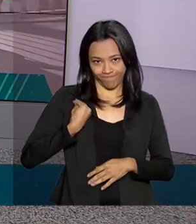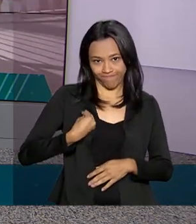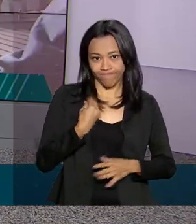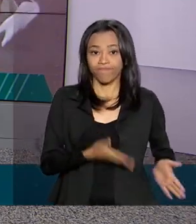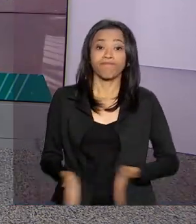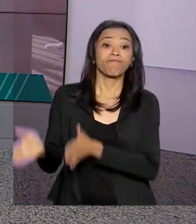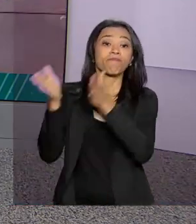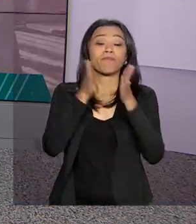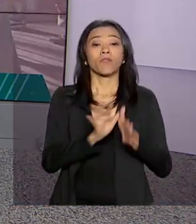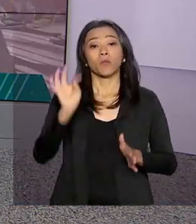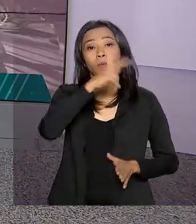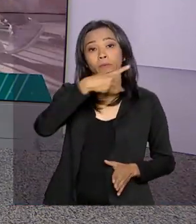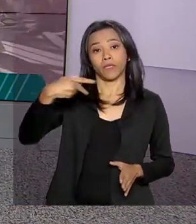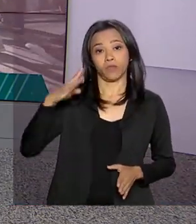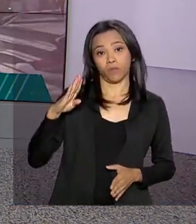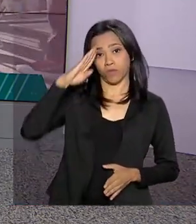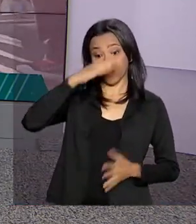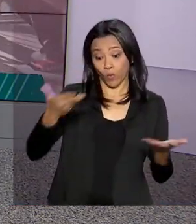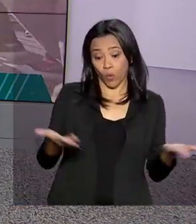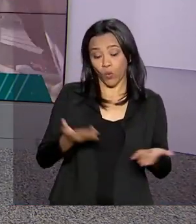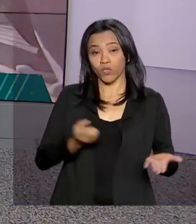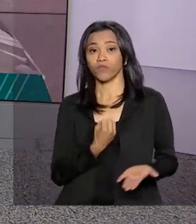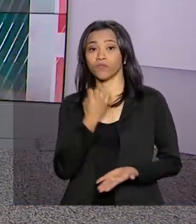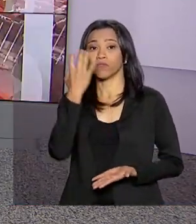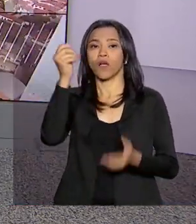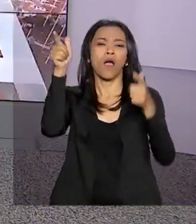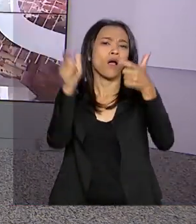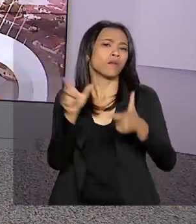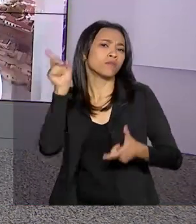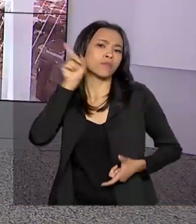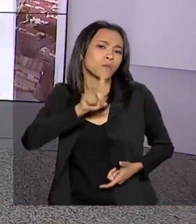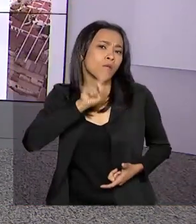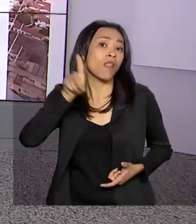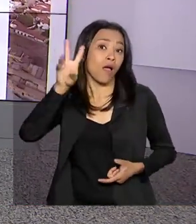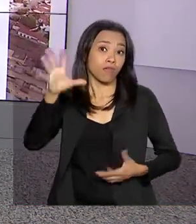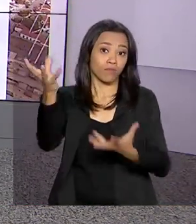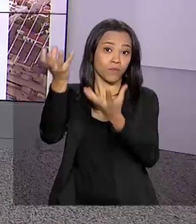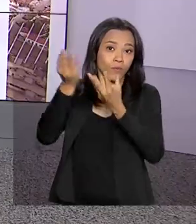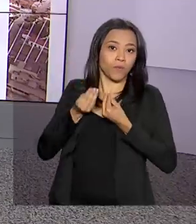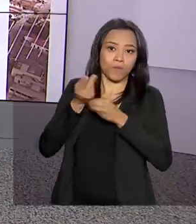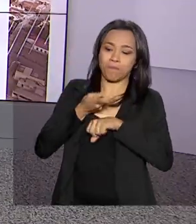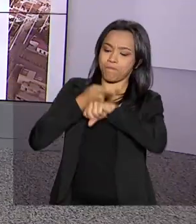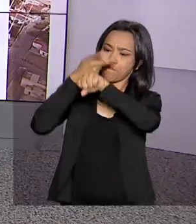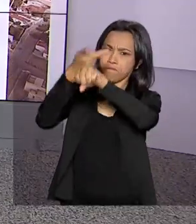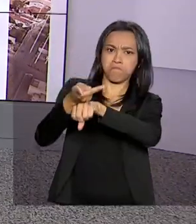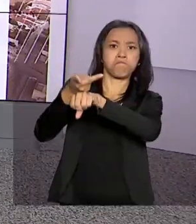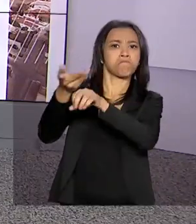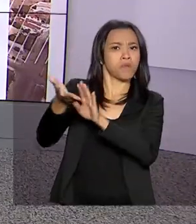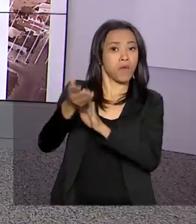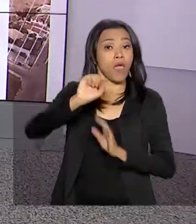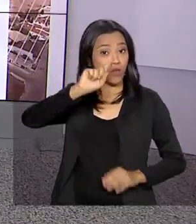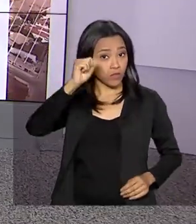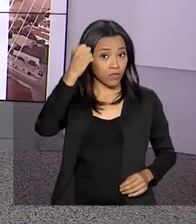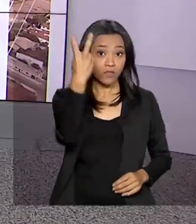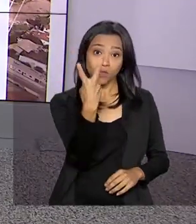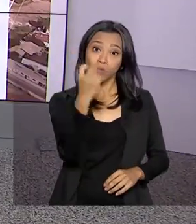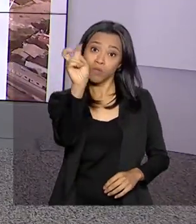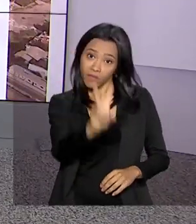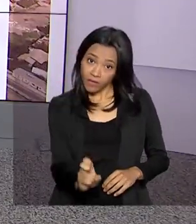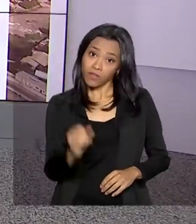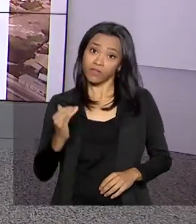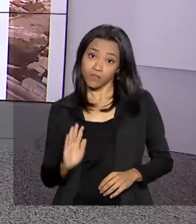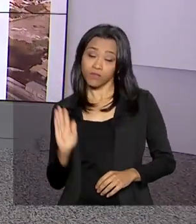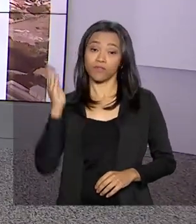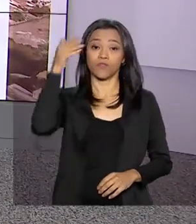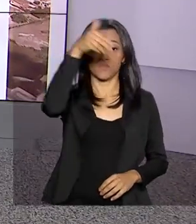O presidente Jair Bolsonaro viaja hoje para os Estados Unidos, onde vai receber um prêmio. É a segunda viagem ao país norte-americano desde que tomou